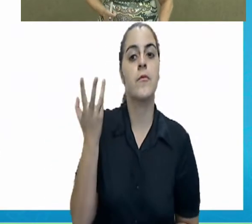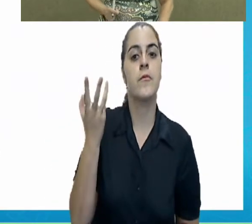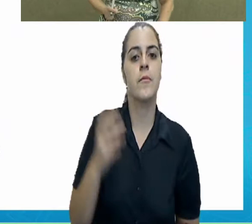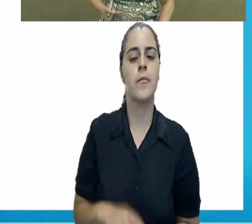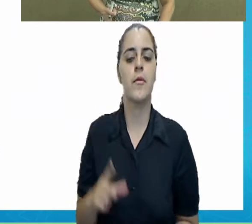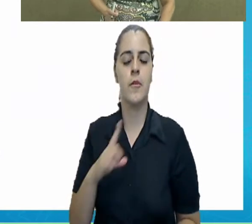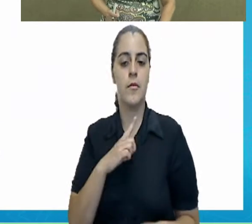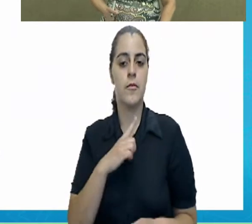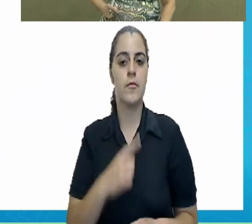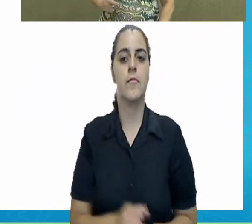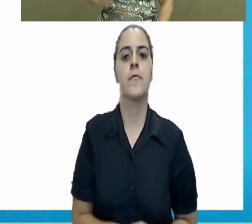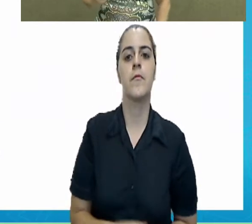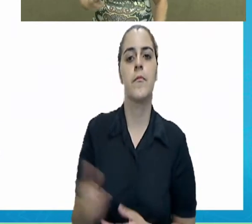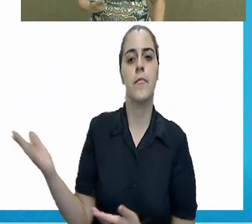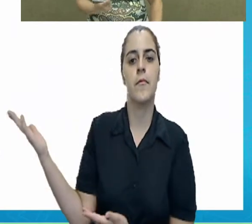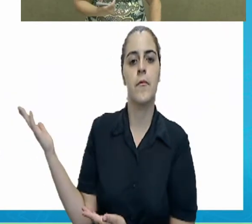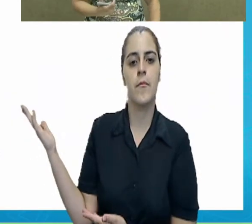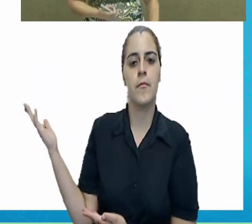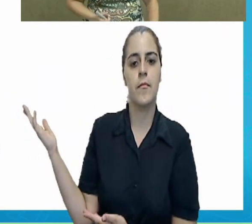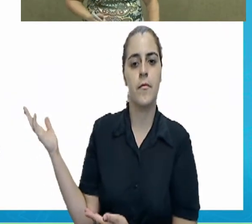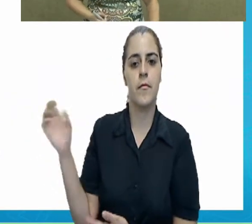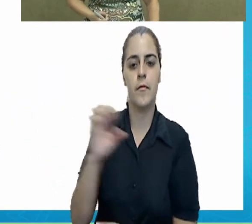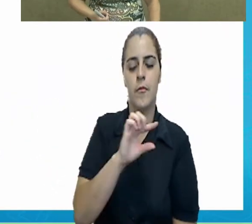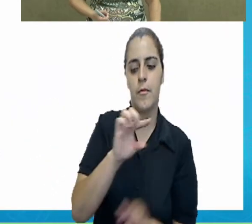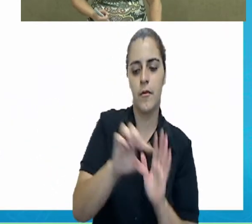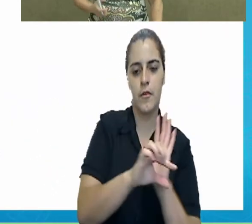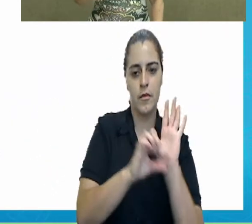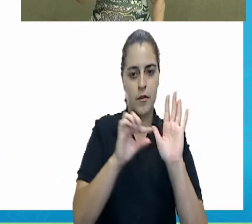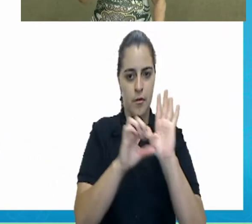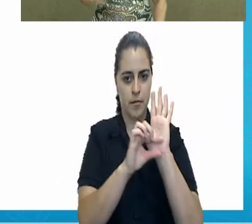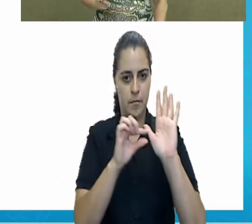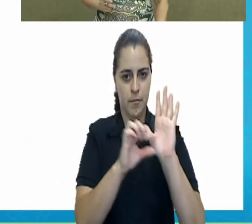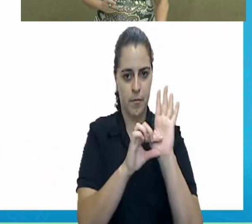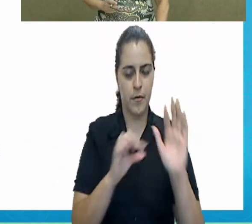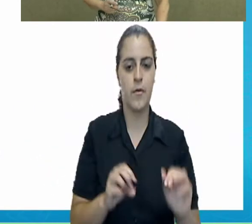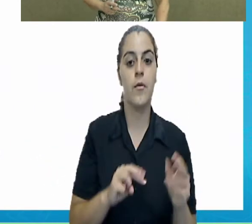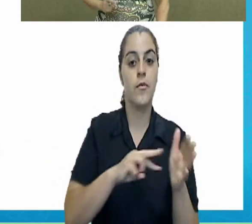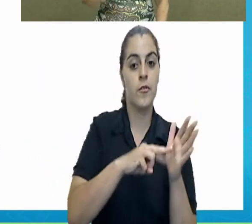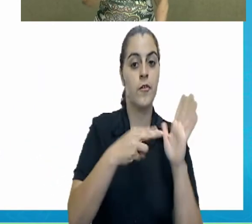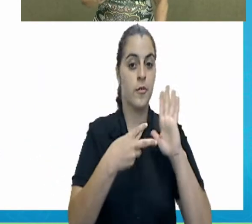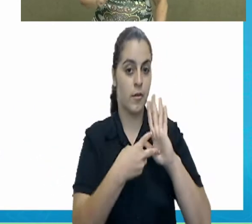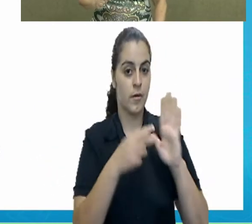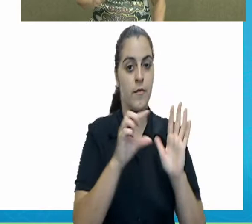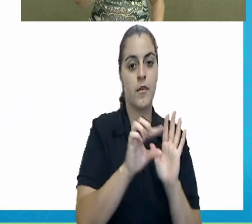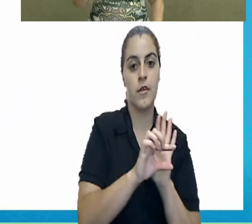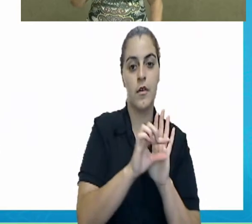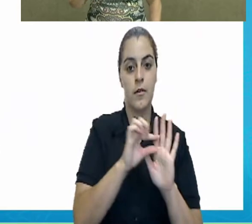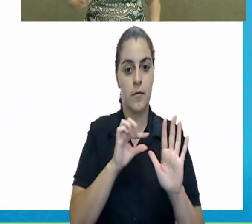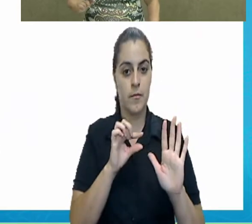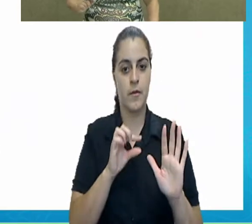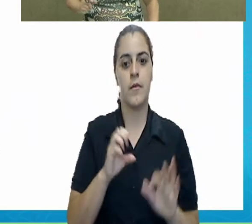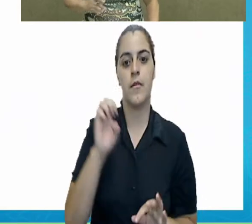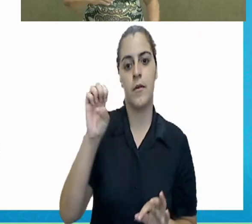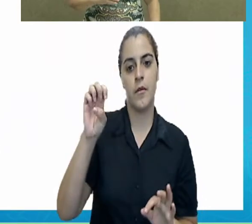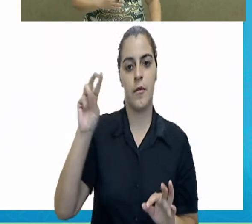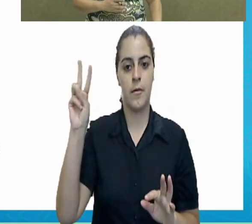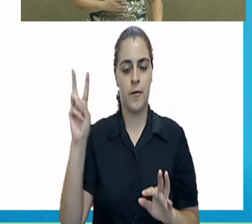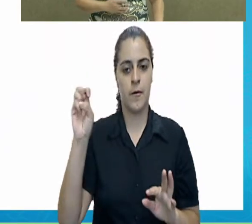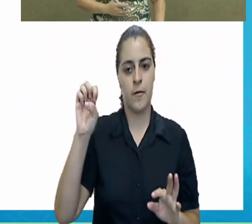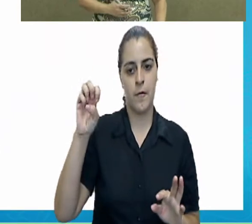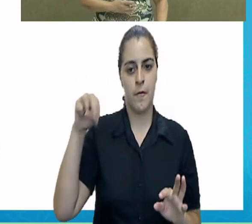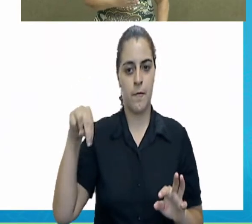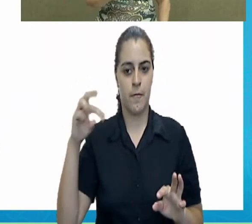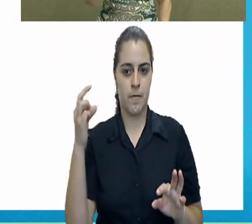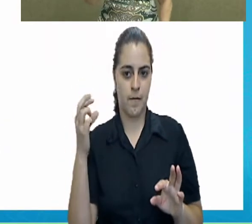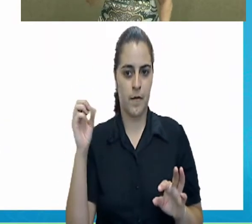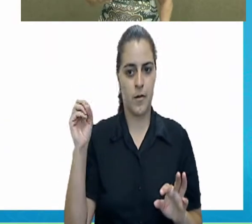nós temos aí, no rodapé da página, o significado da palavra eventos, que nós